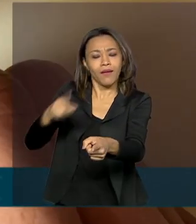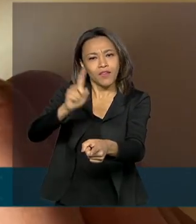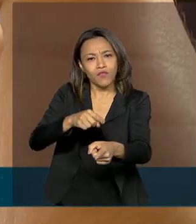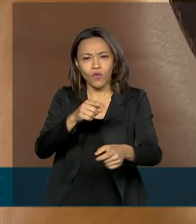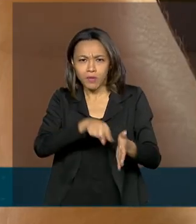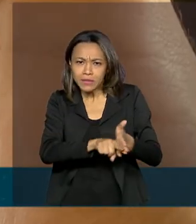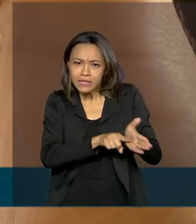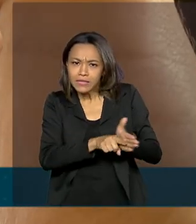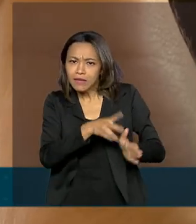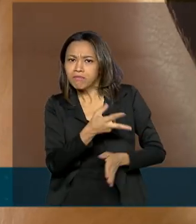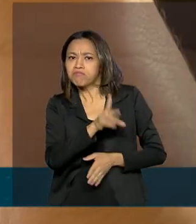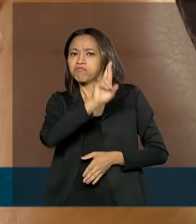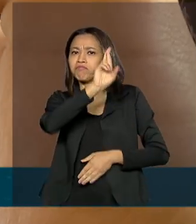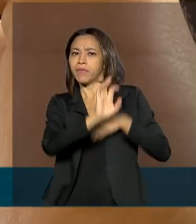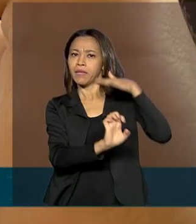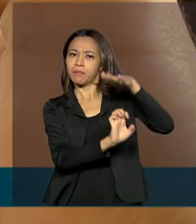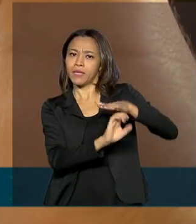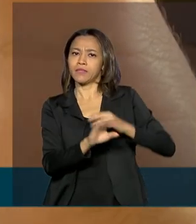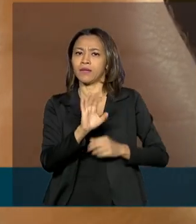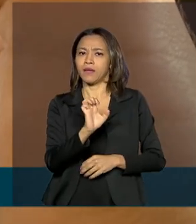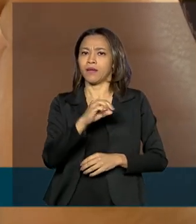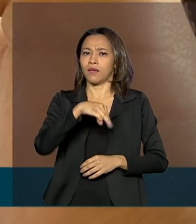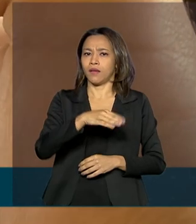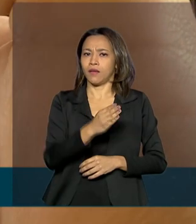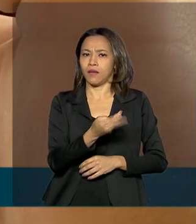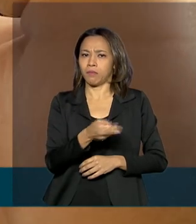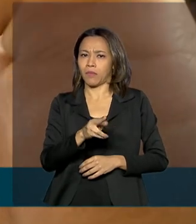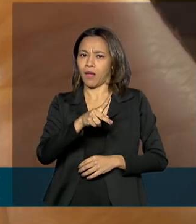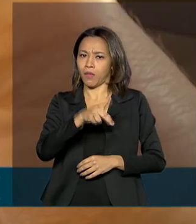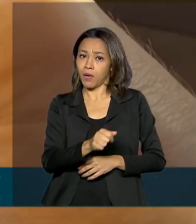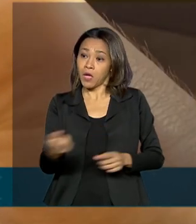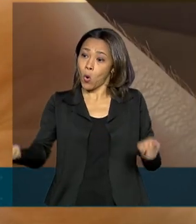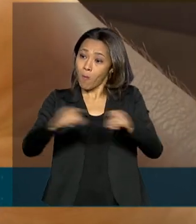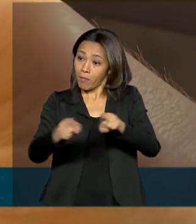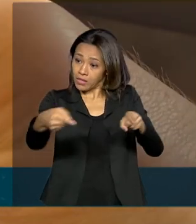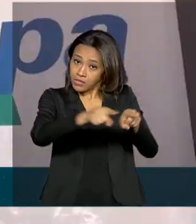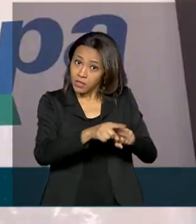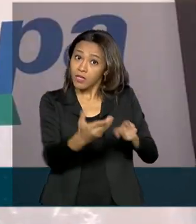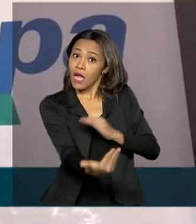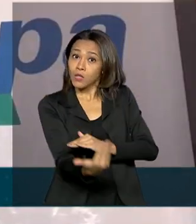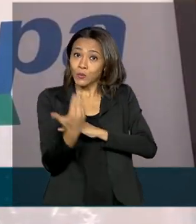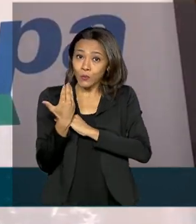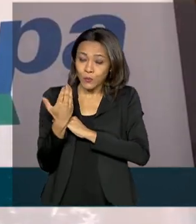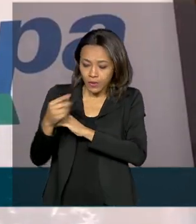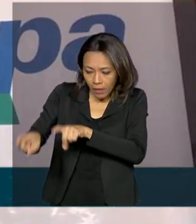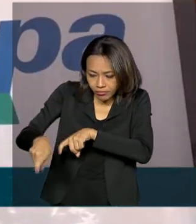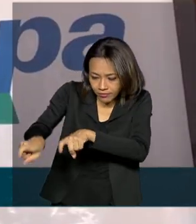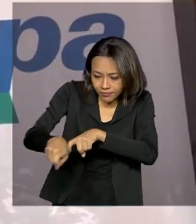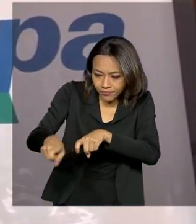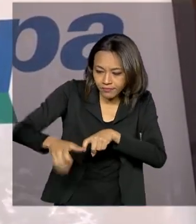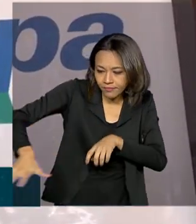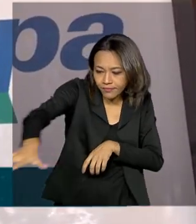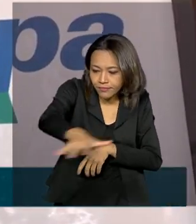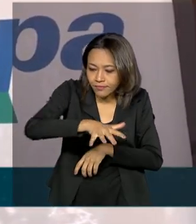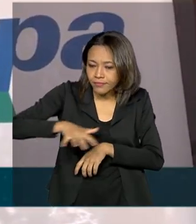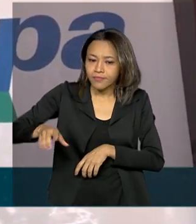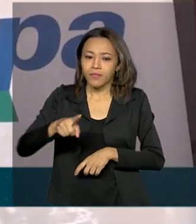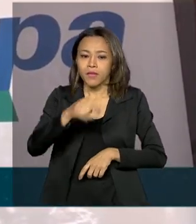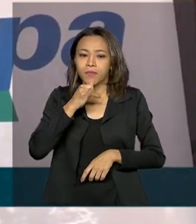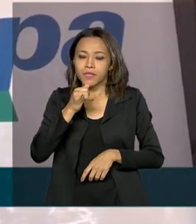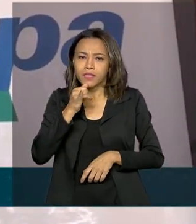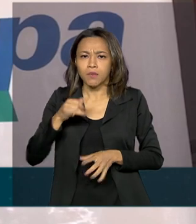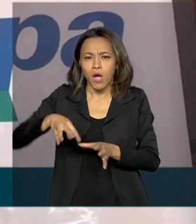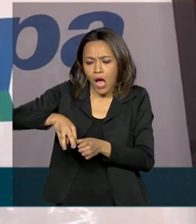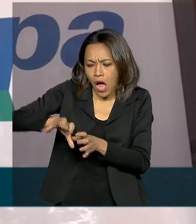Embrapa junto com parceiros e ajuda no manejo da lavoura. Muitas práticas de manejo, como a adubação